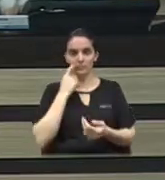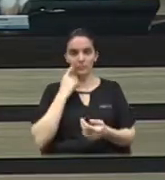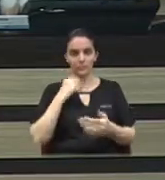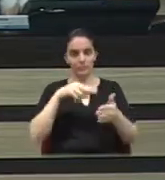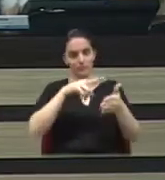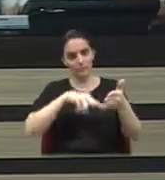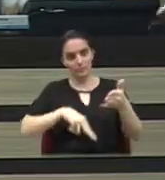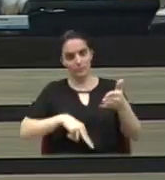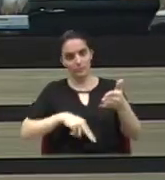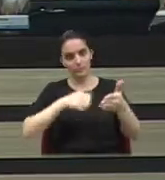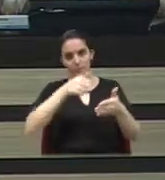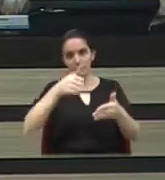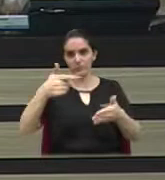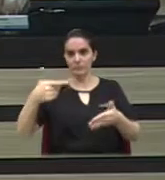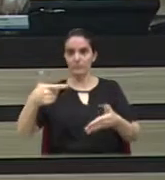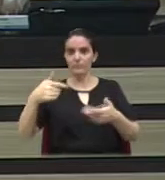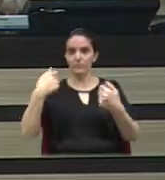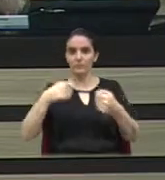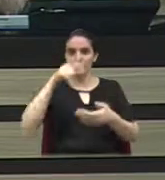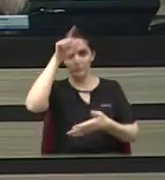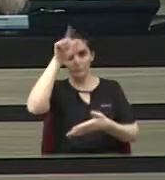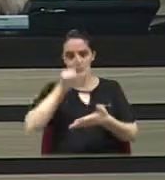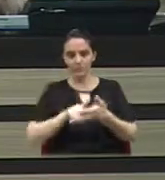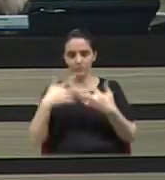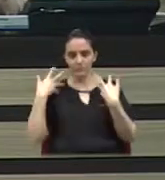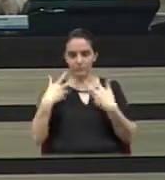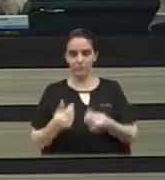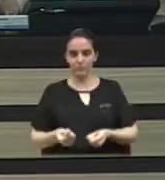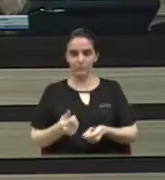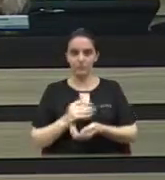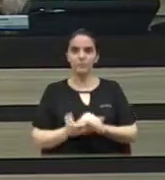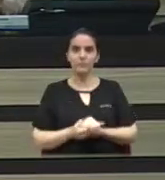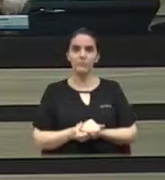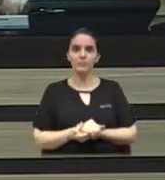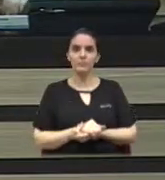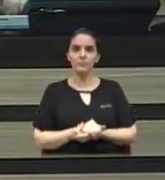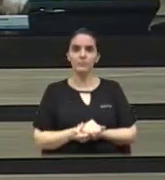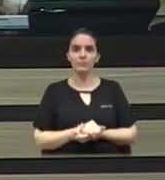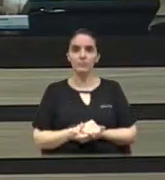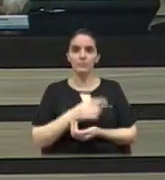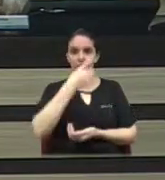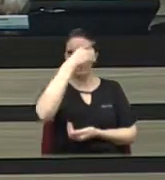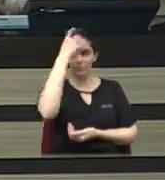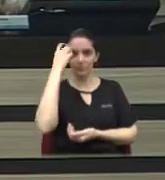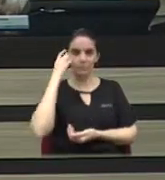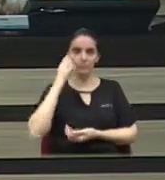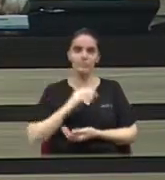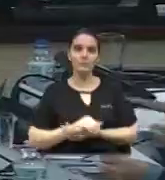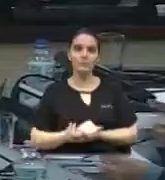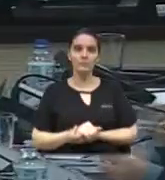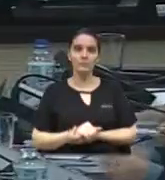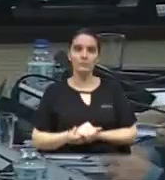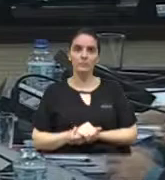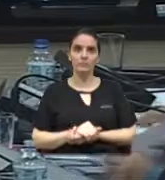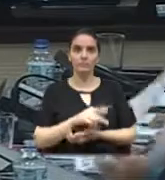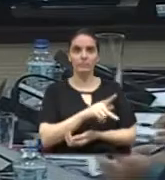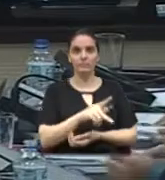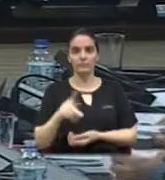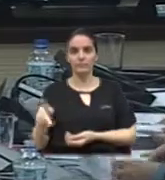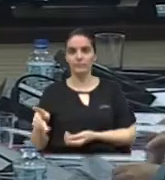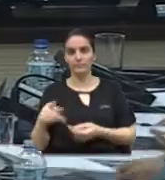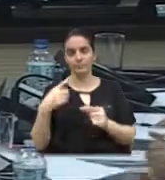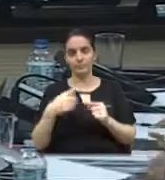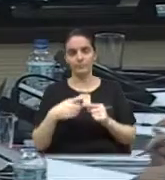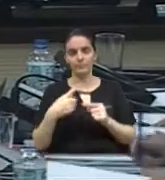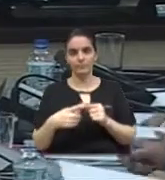112. eu preciso da anuência dos líderes. Marco Xavier. Presidente, em função da